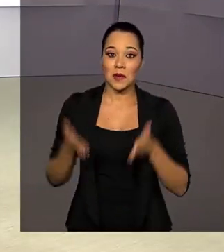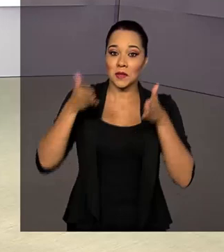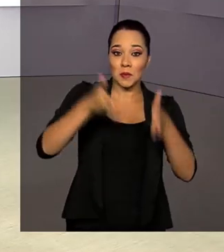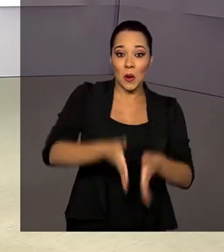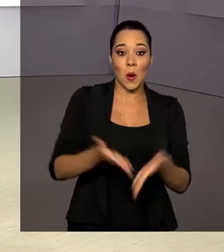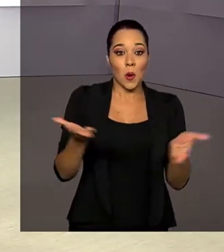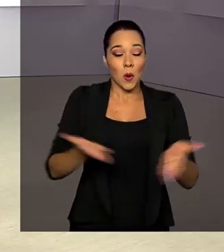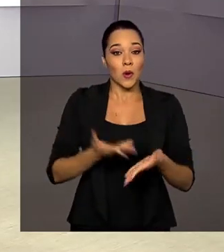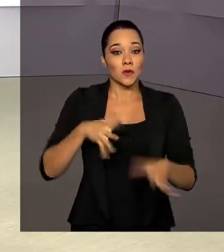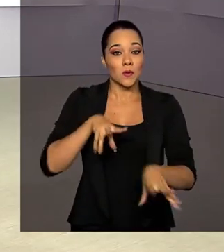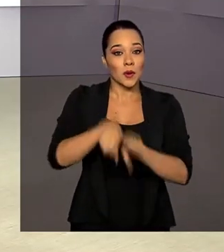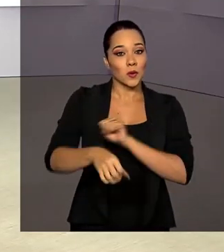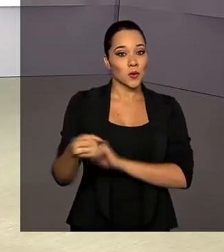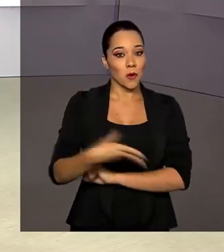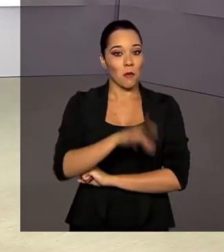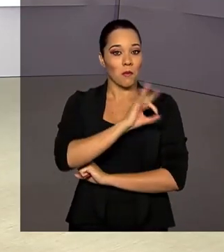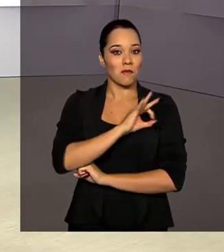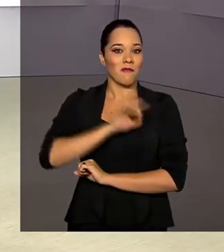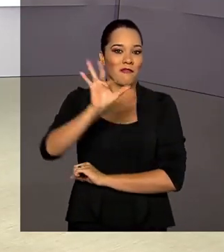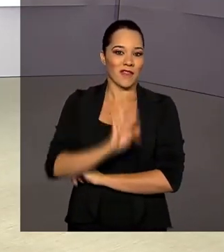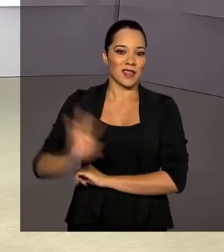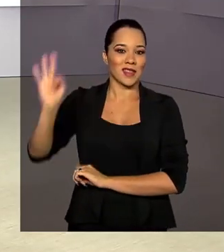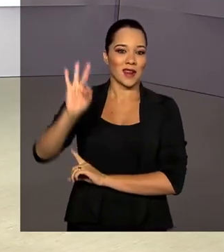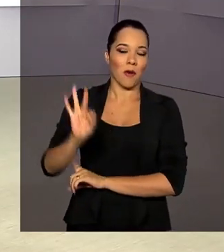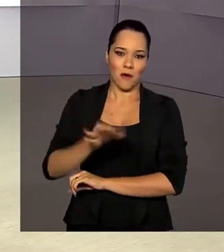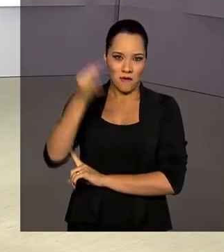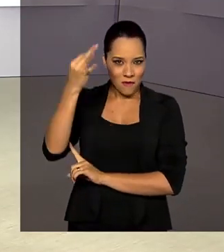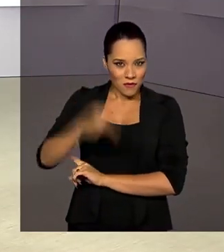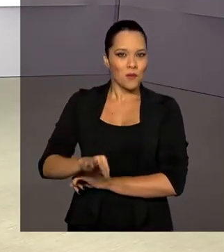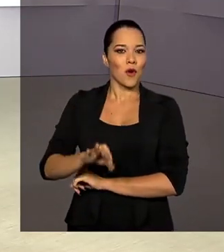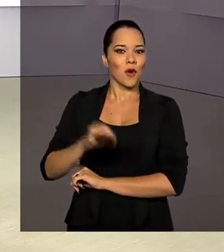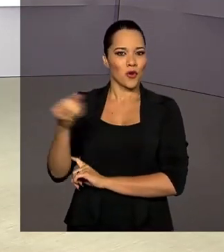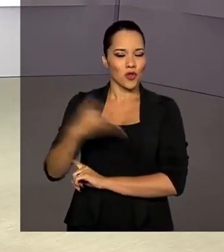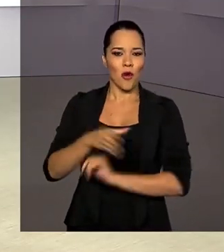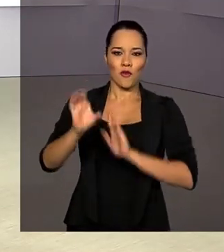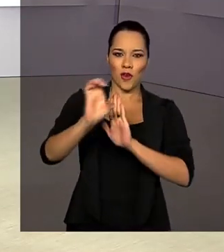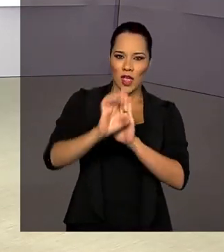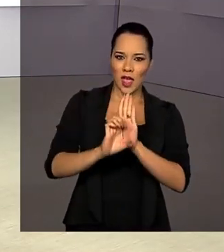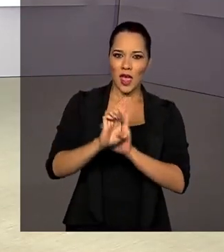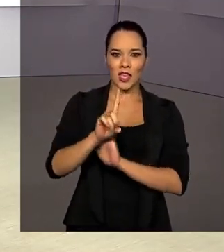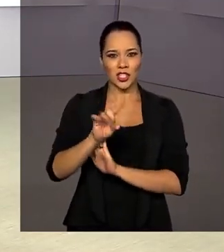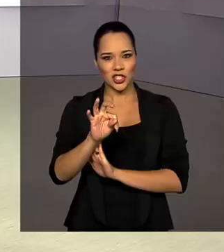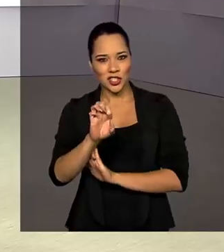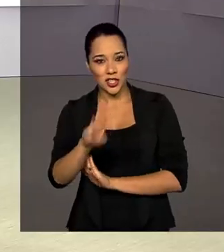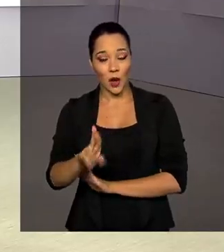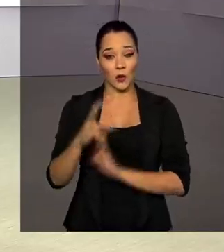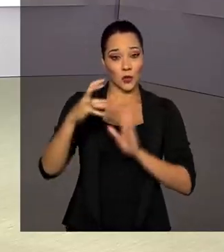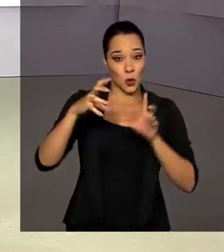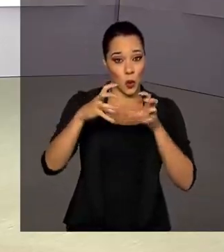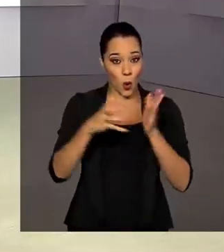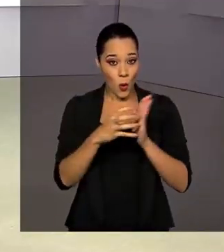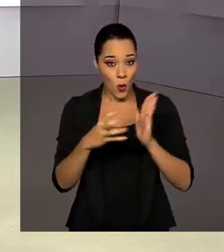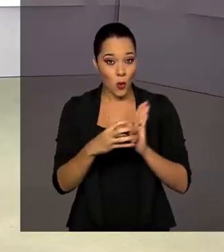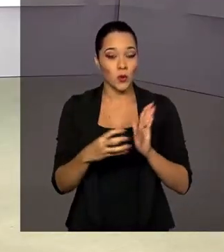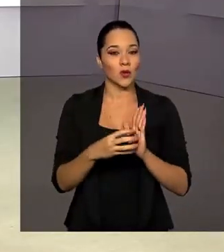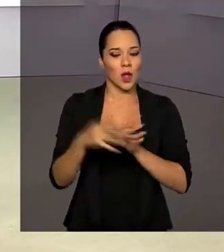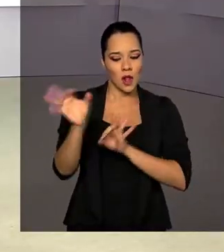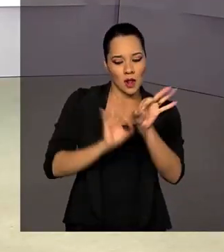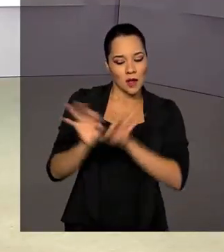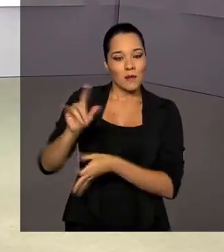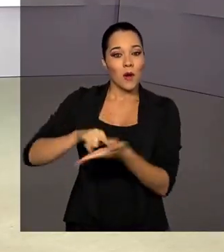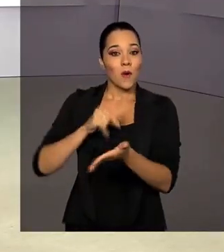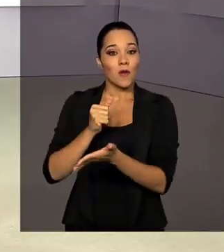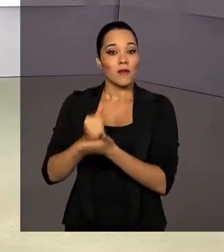formatura de novos policiais federais e confirmou que um novo edital de concurso está sendo elaborado para contratar mais de